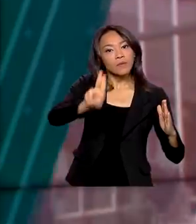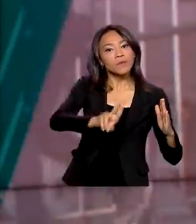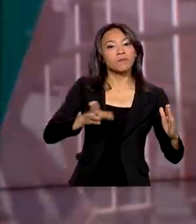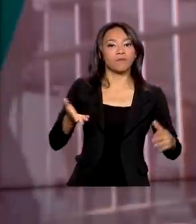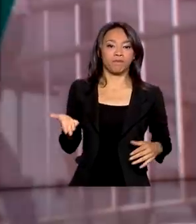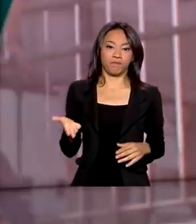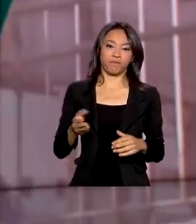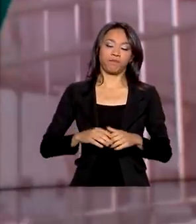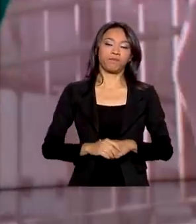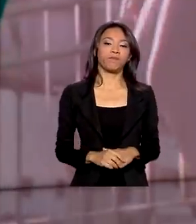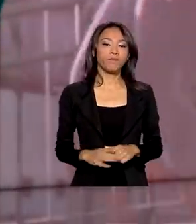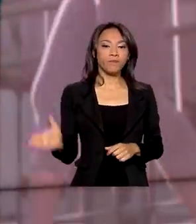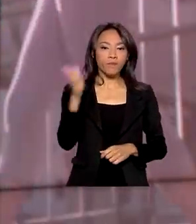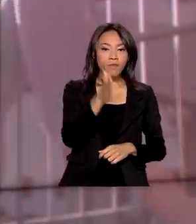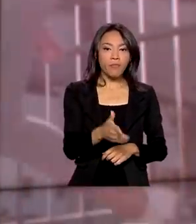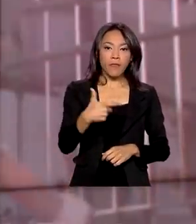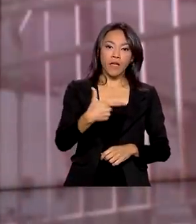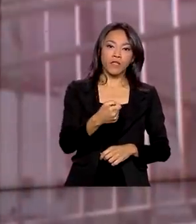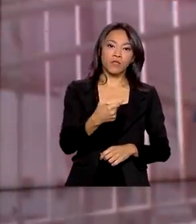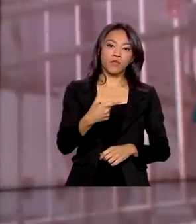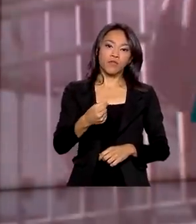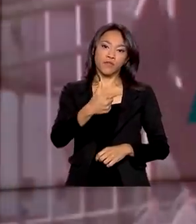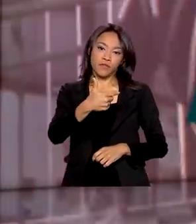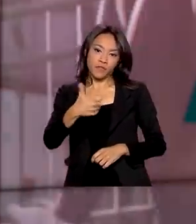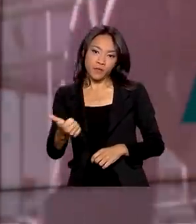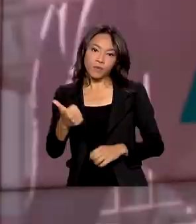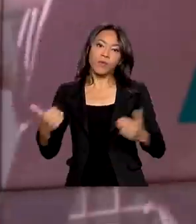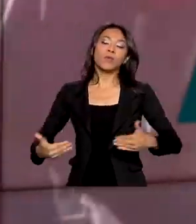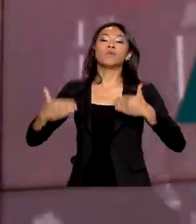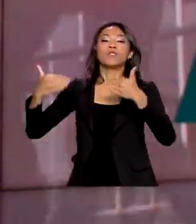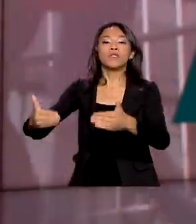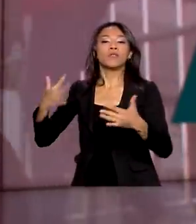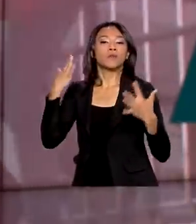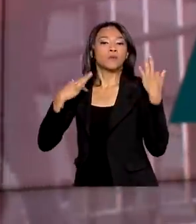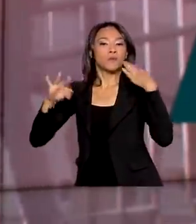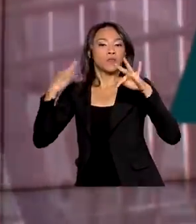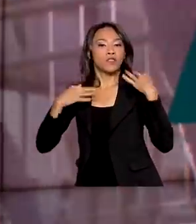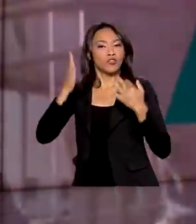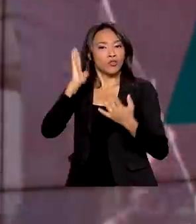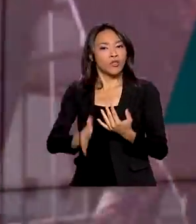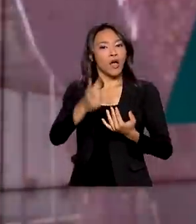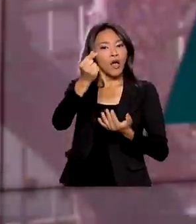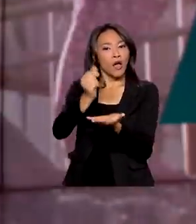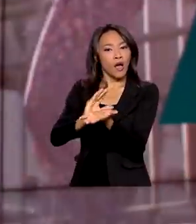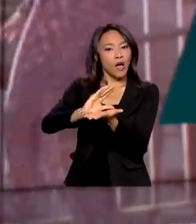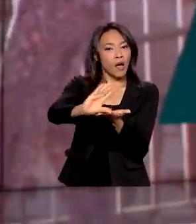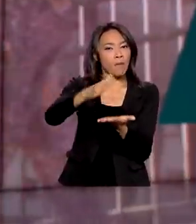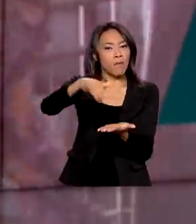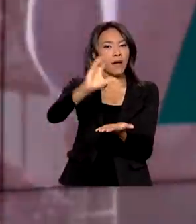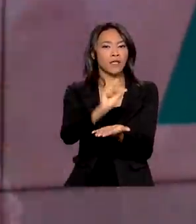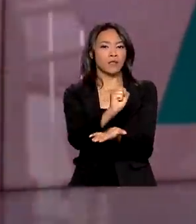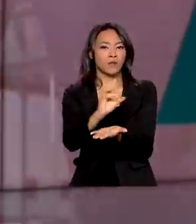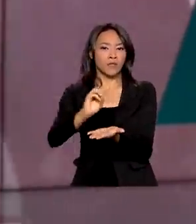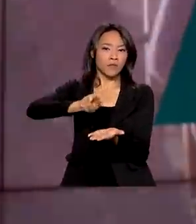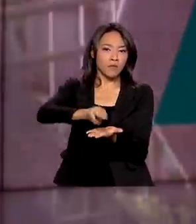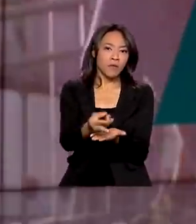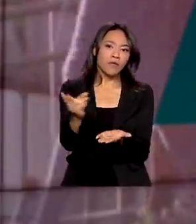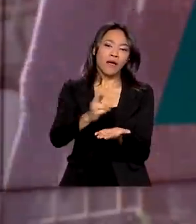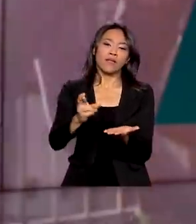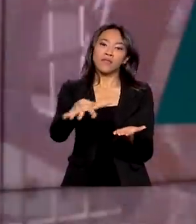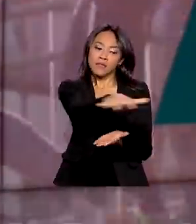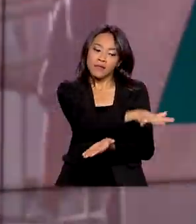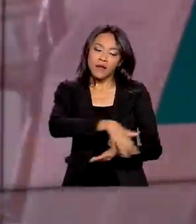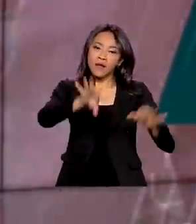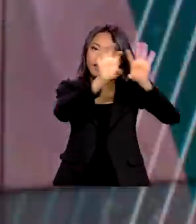Em 2021, o Ministério do Turismo investiu mais de R 800 milhões em obras de infraestrutura e